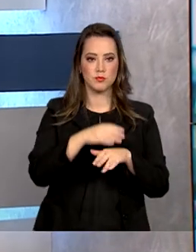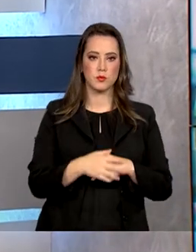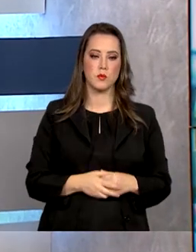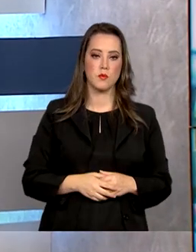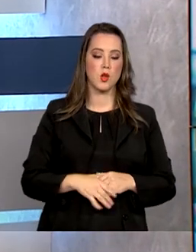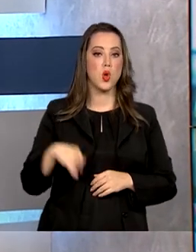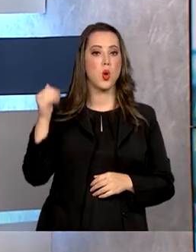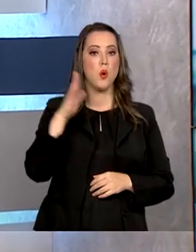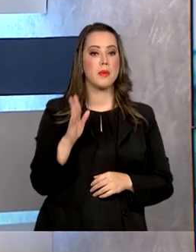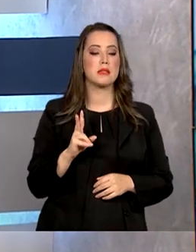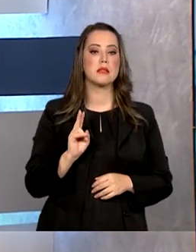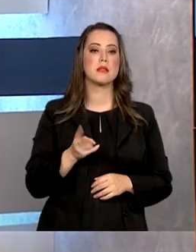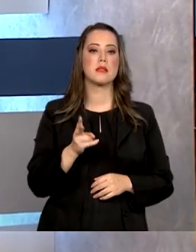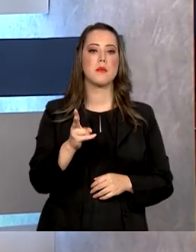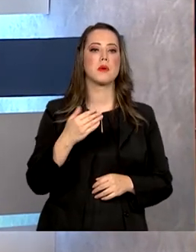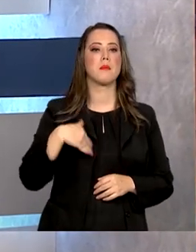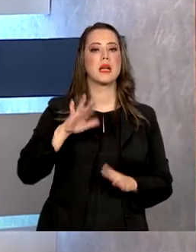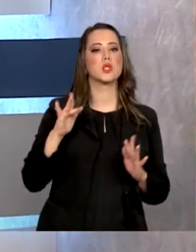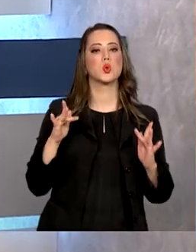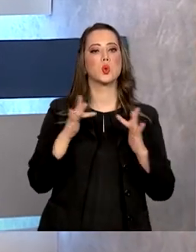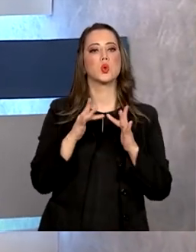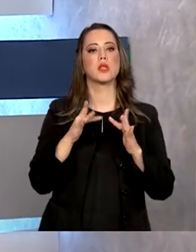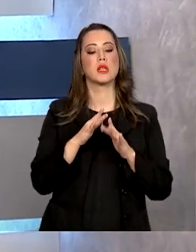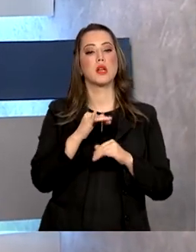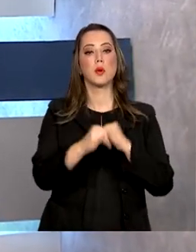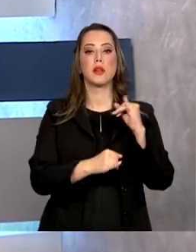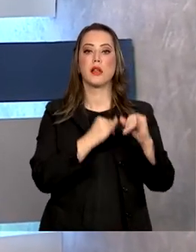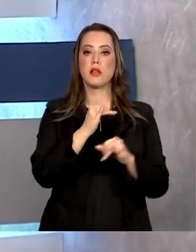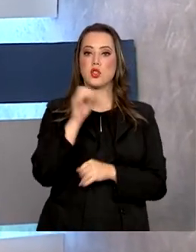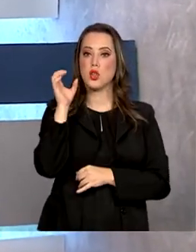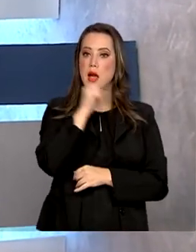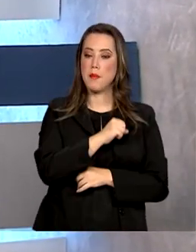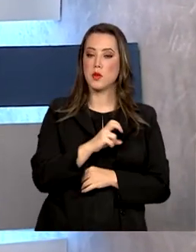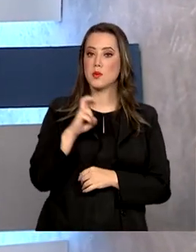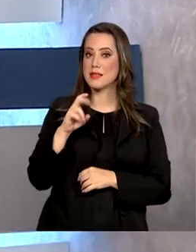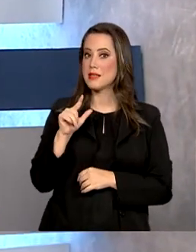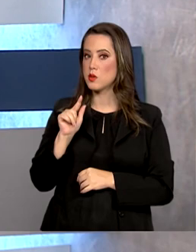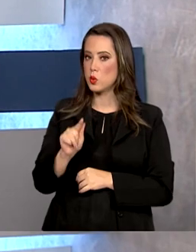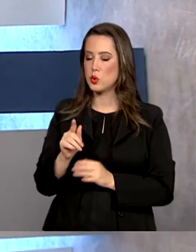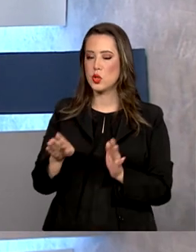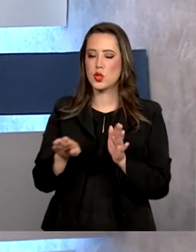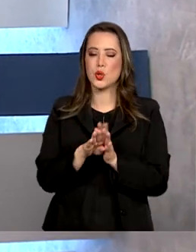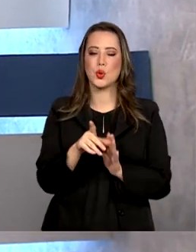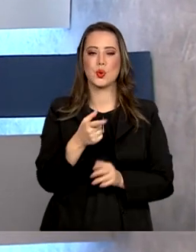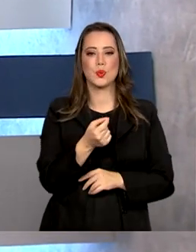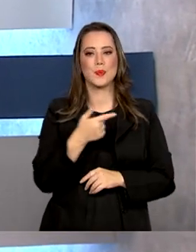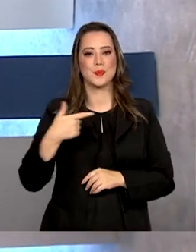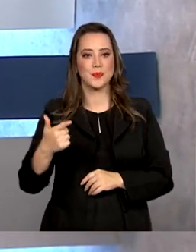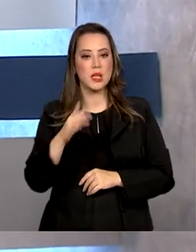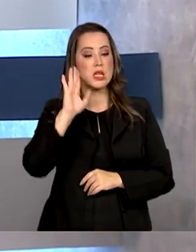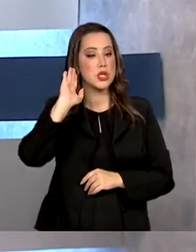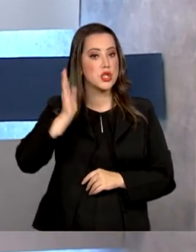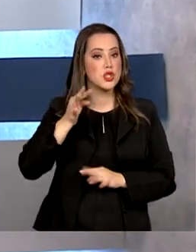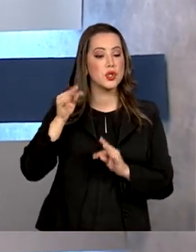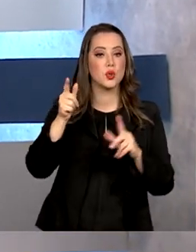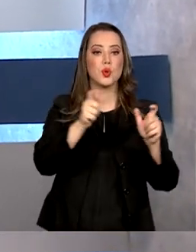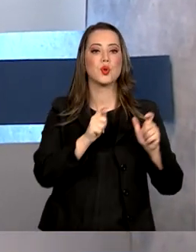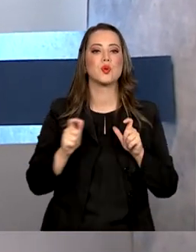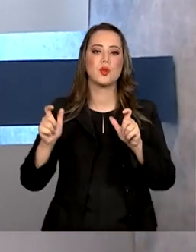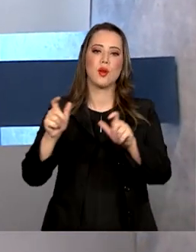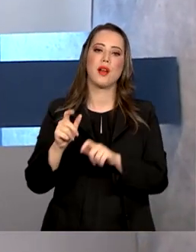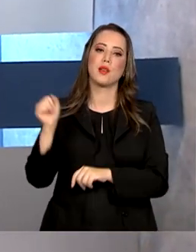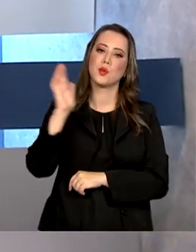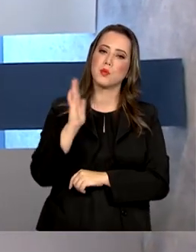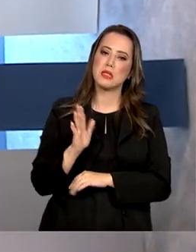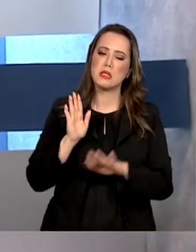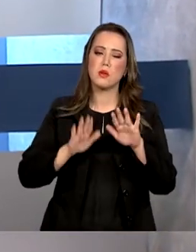O Brasil cada vez mais conectado e com a internet rápida. O 5G chegou em 2022 e já está em todas as